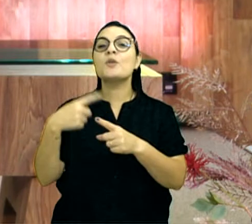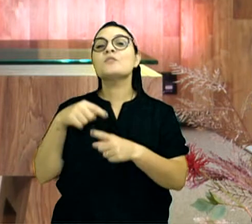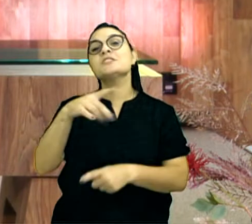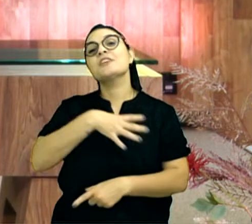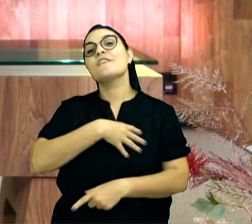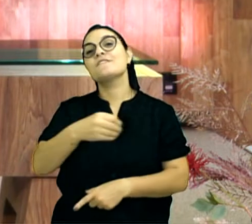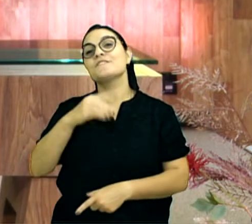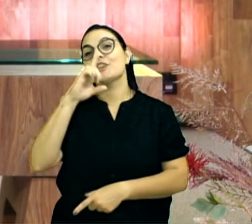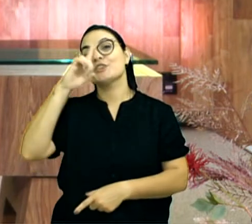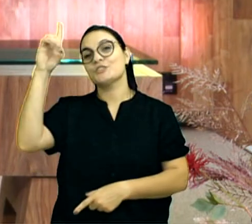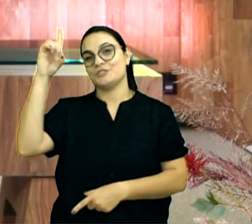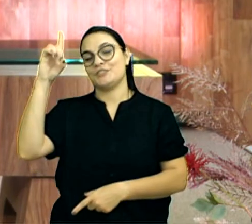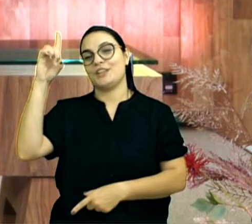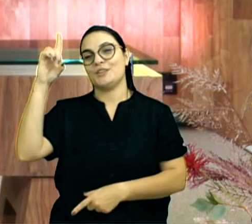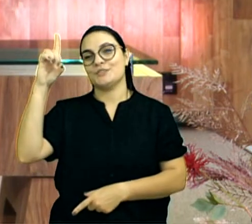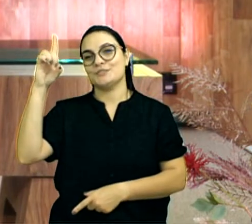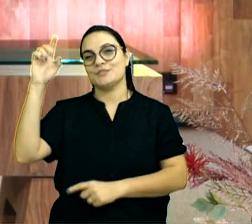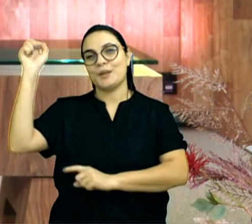a bênção te acompanha,